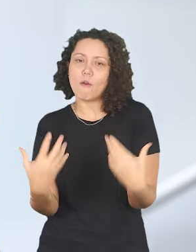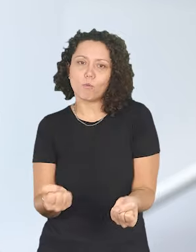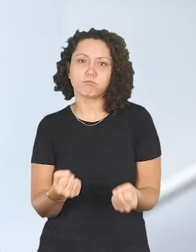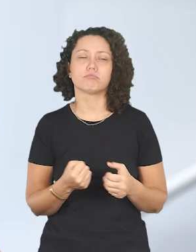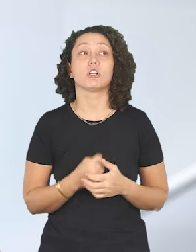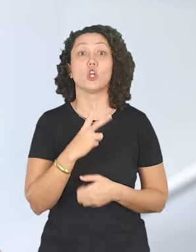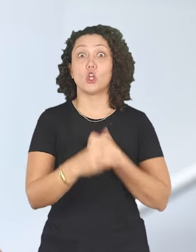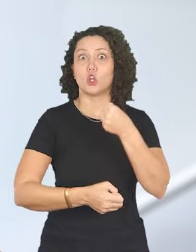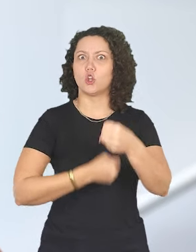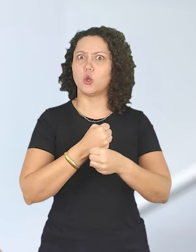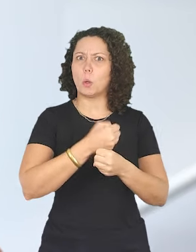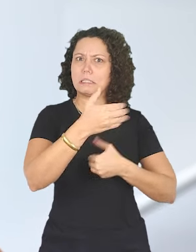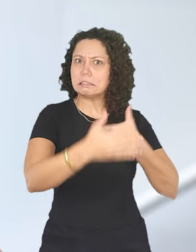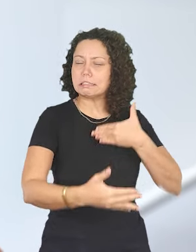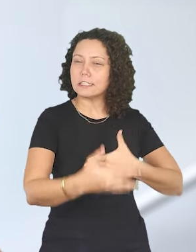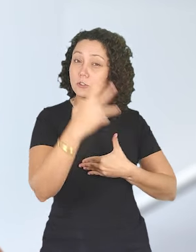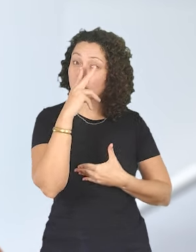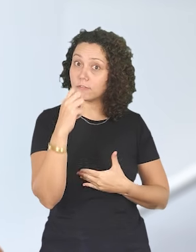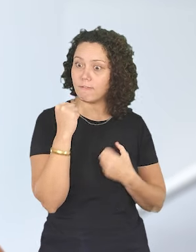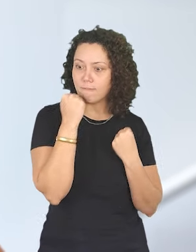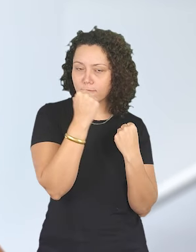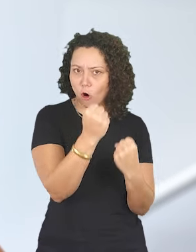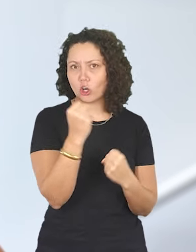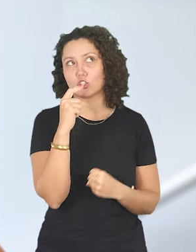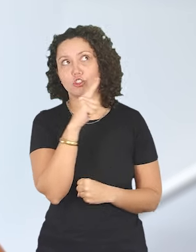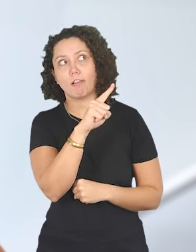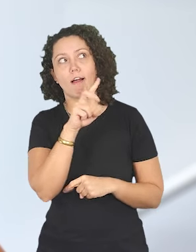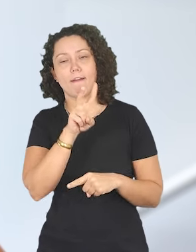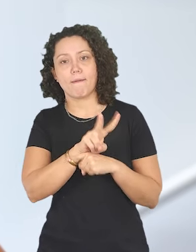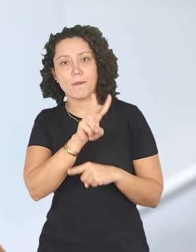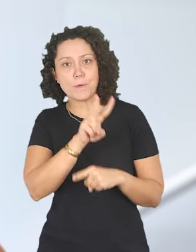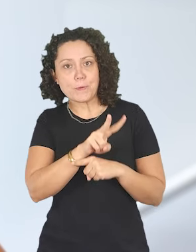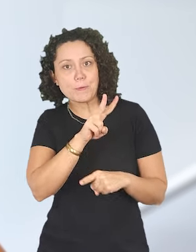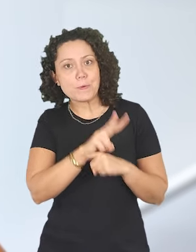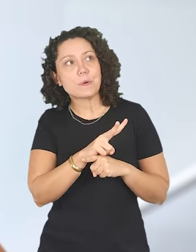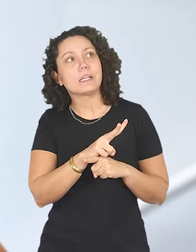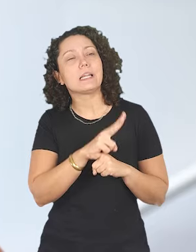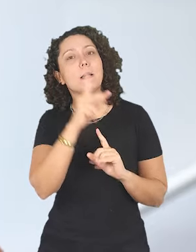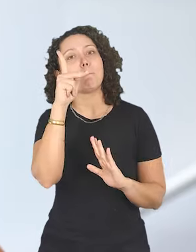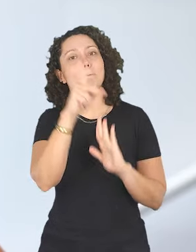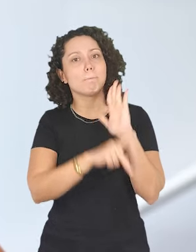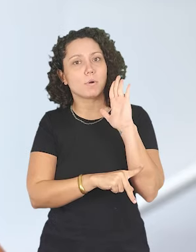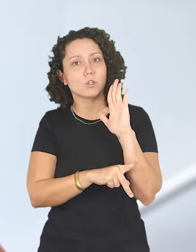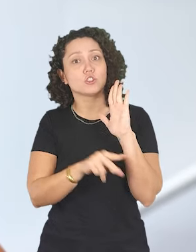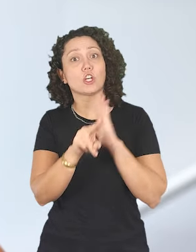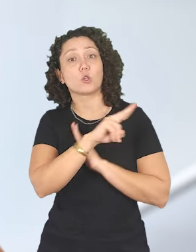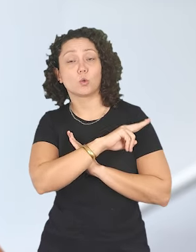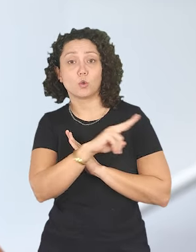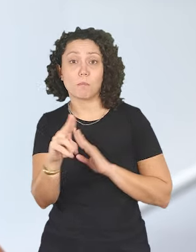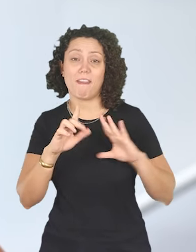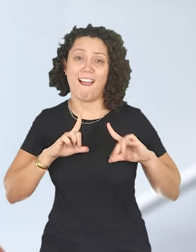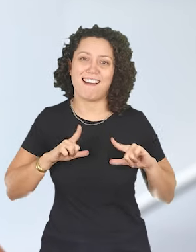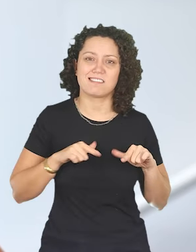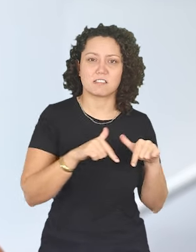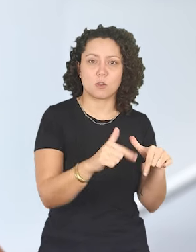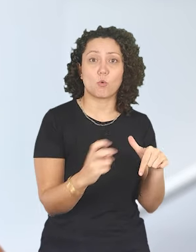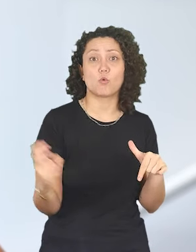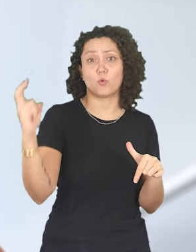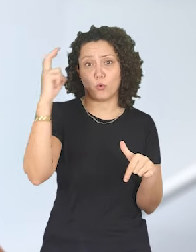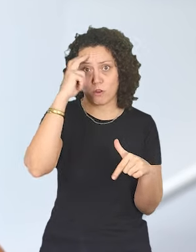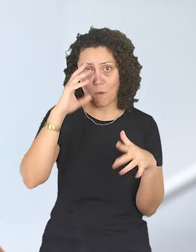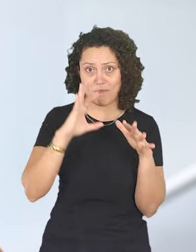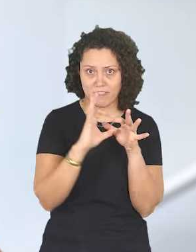E aí foram dois anos super intensos. Lá eu cuidei de um programa que ele instituiu que chamava Ação Cultural